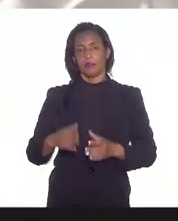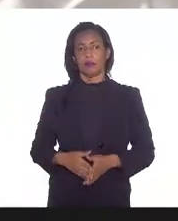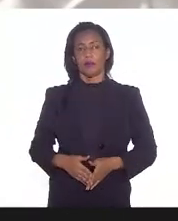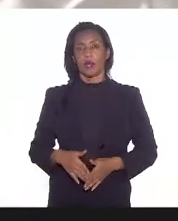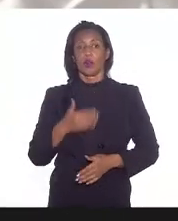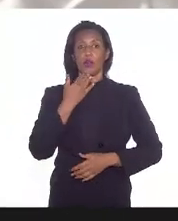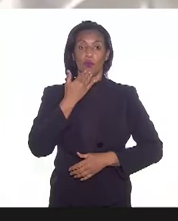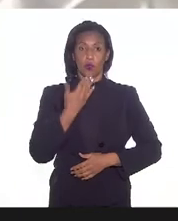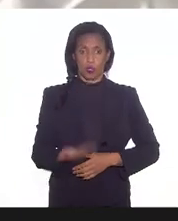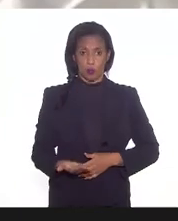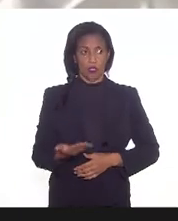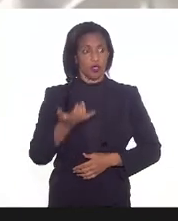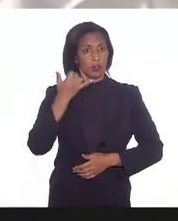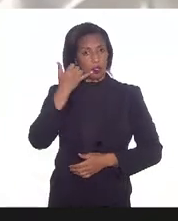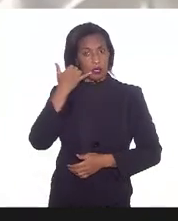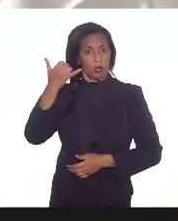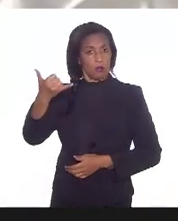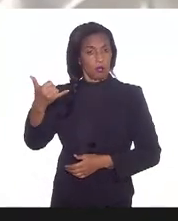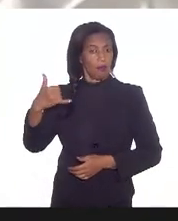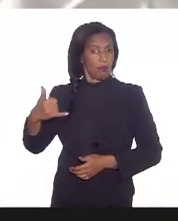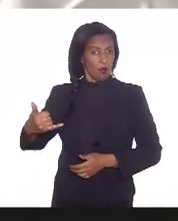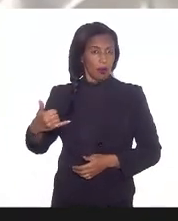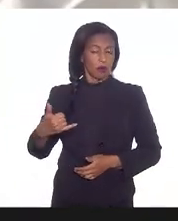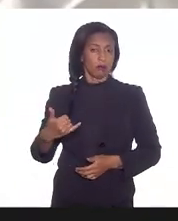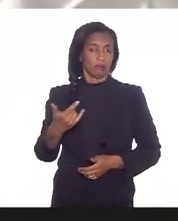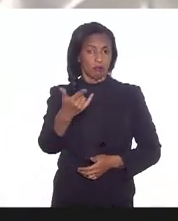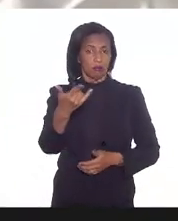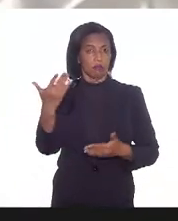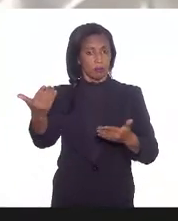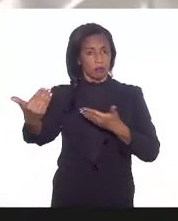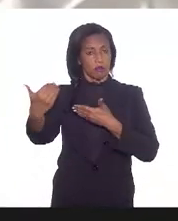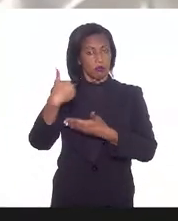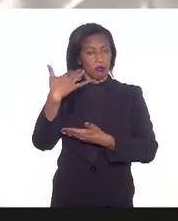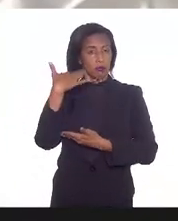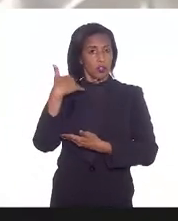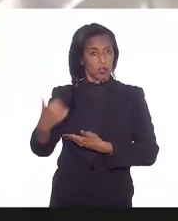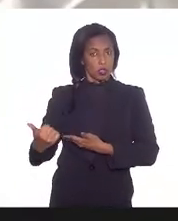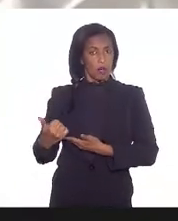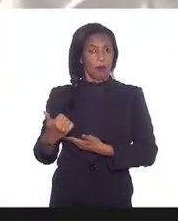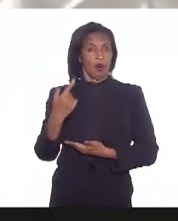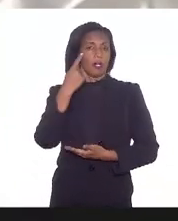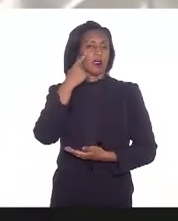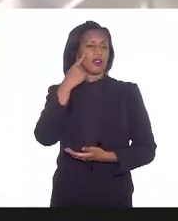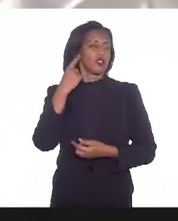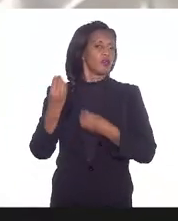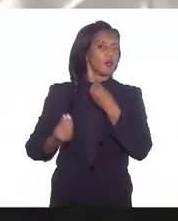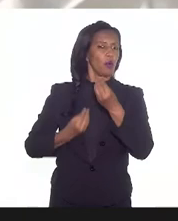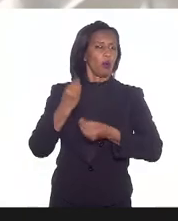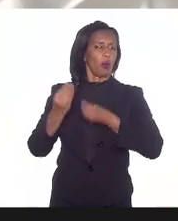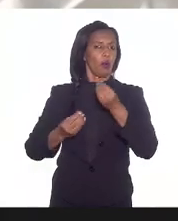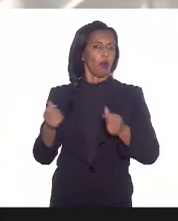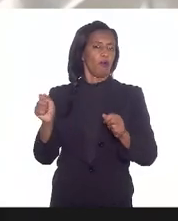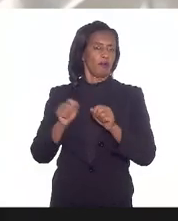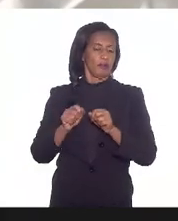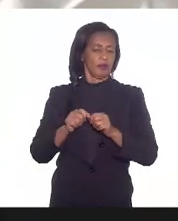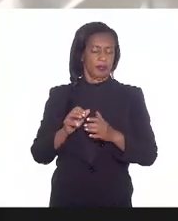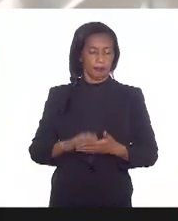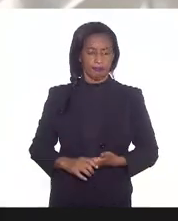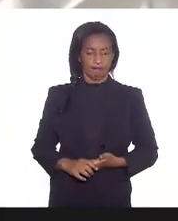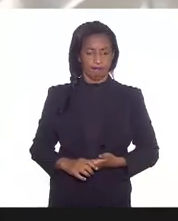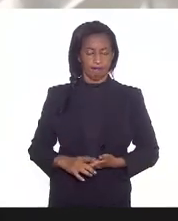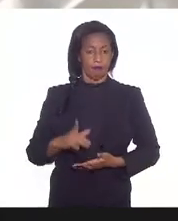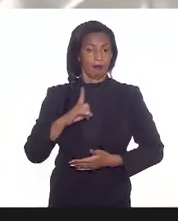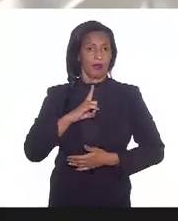já deixei meu celular para você me acionar e a gente articula isso pessoalmente e a gente